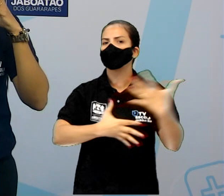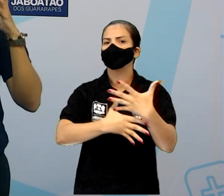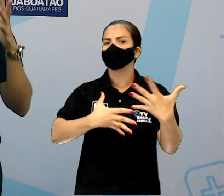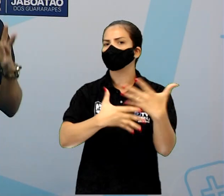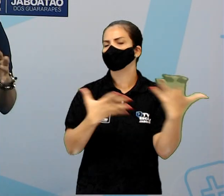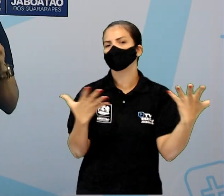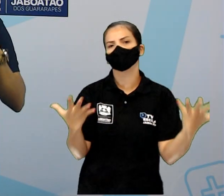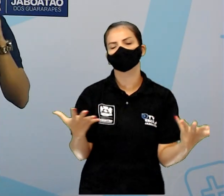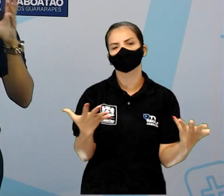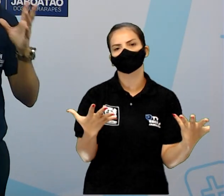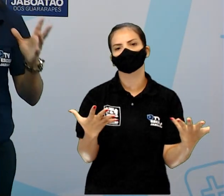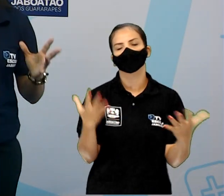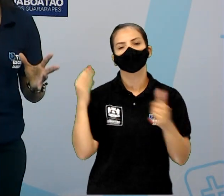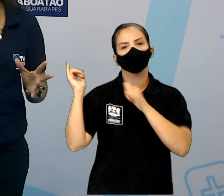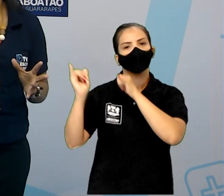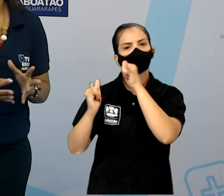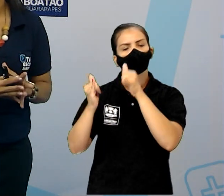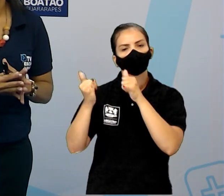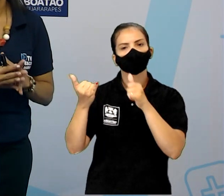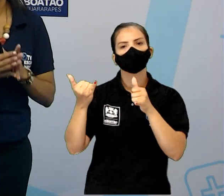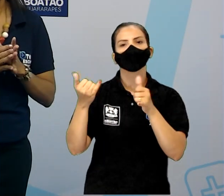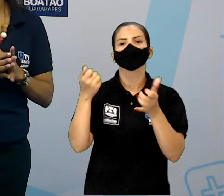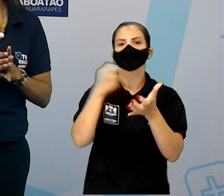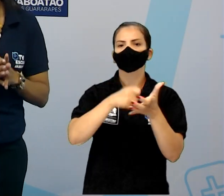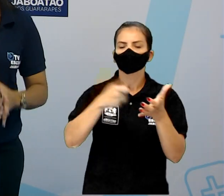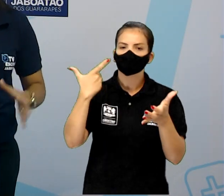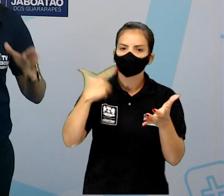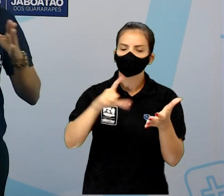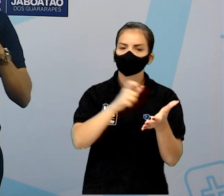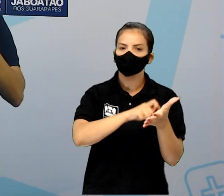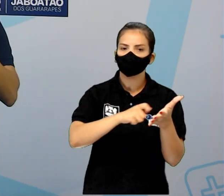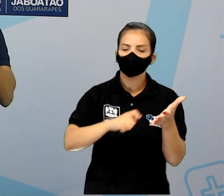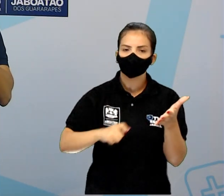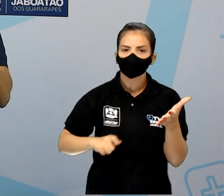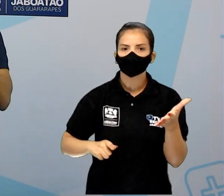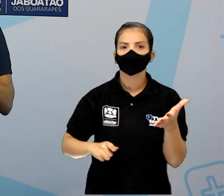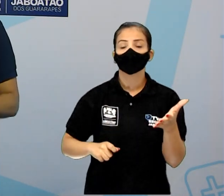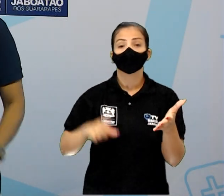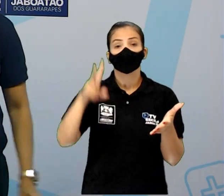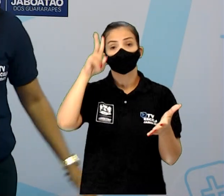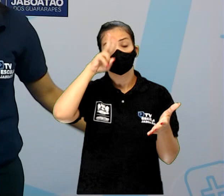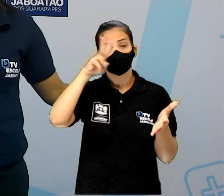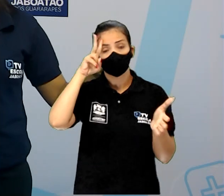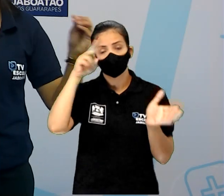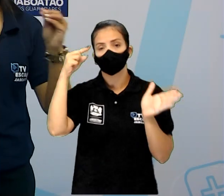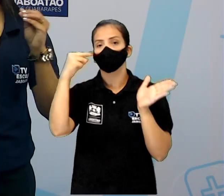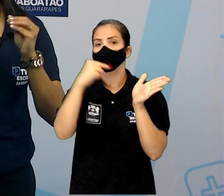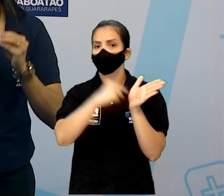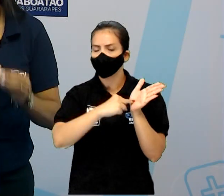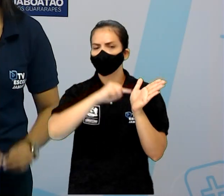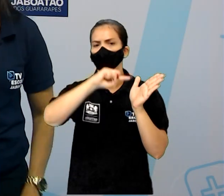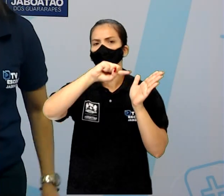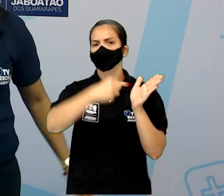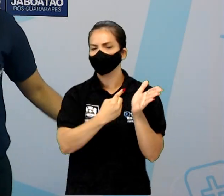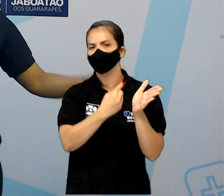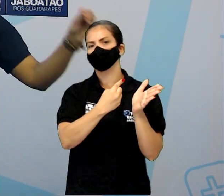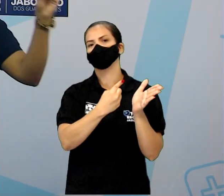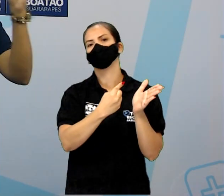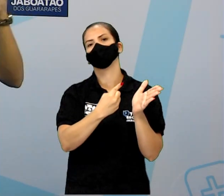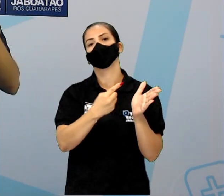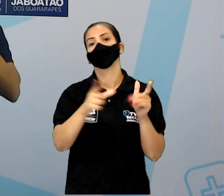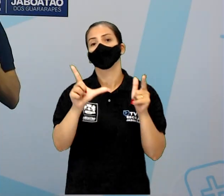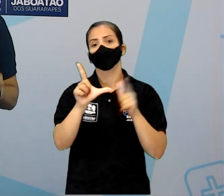Mas alguma lenda e vocês vão reescrever essa lenda no caderno. Lembrando as pontuações, letra maiúscula,